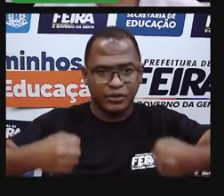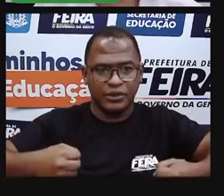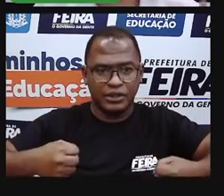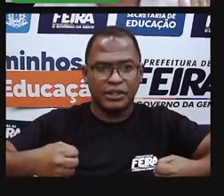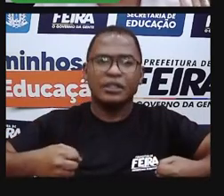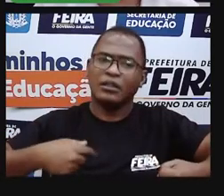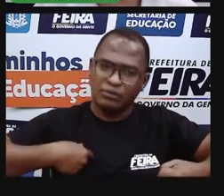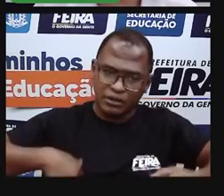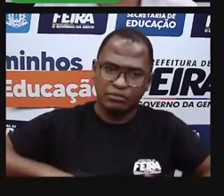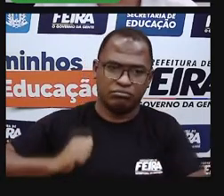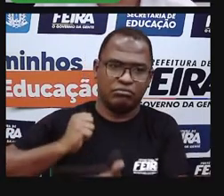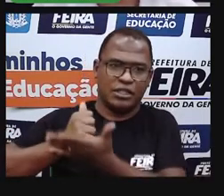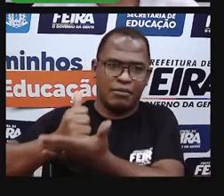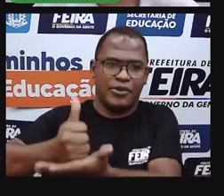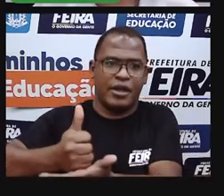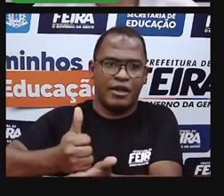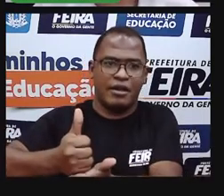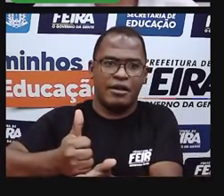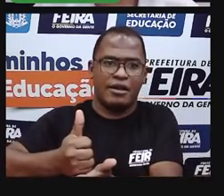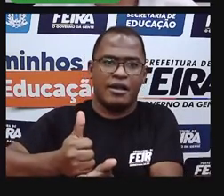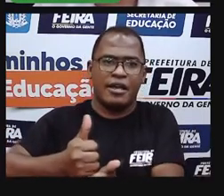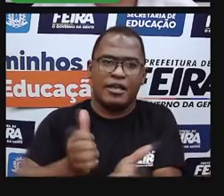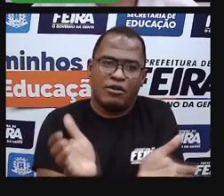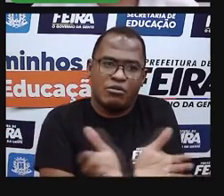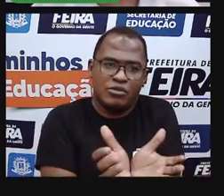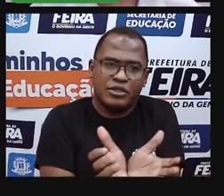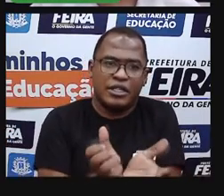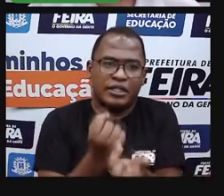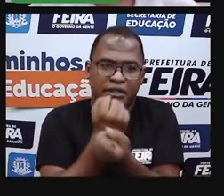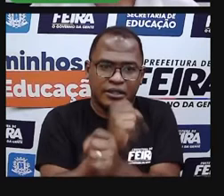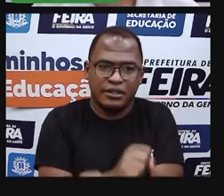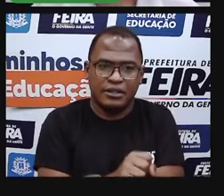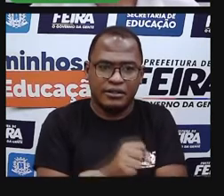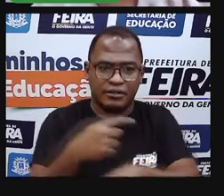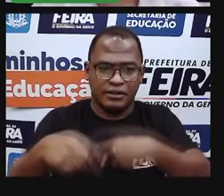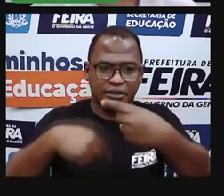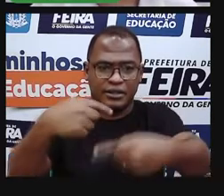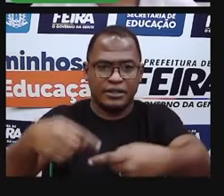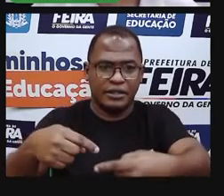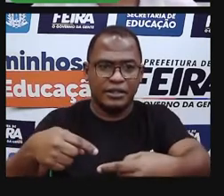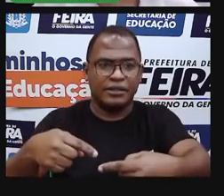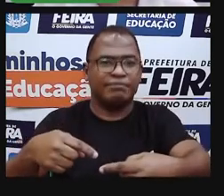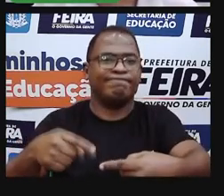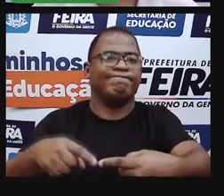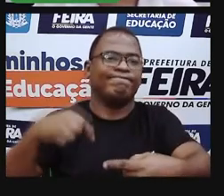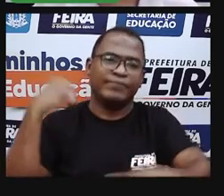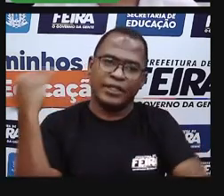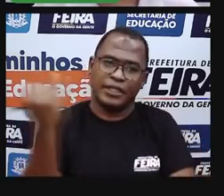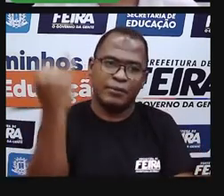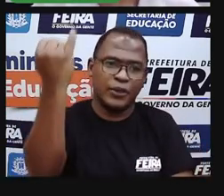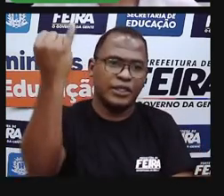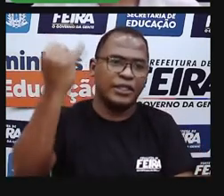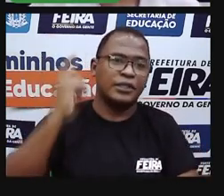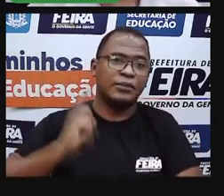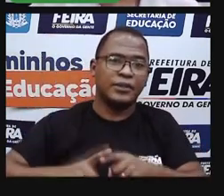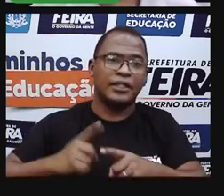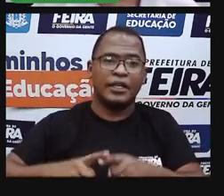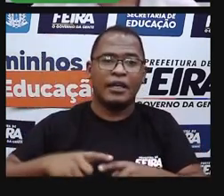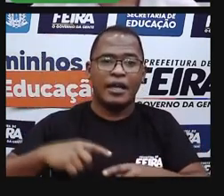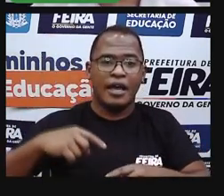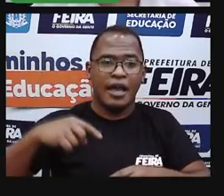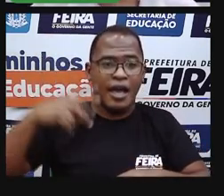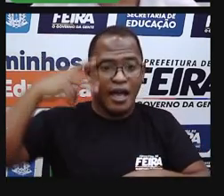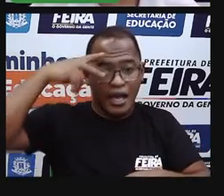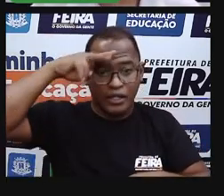mostrar que elas existem. Não podemos silenciar essas comunidades, porque diz respeito à nossa história. A história do